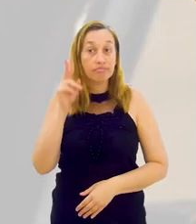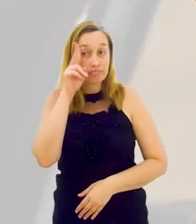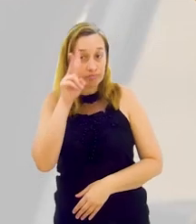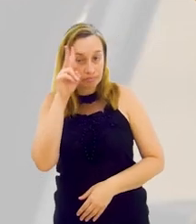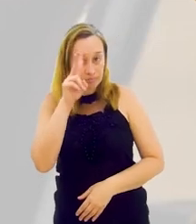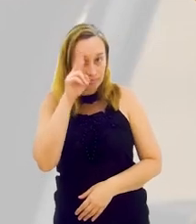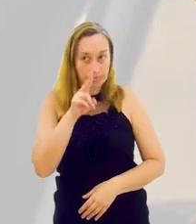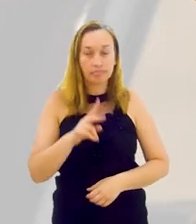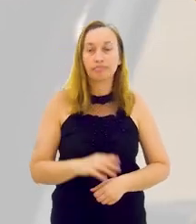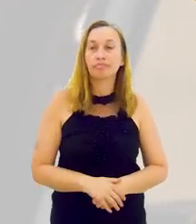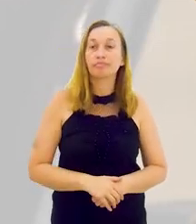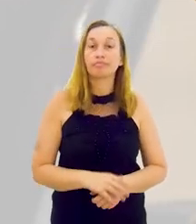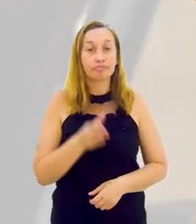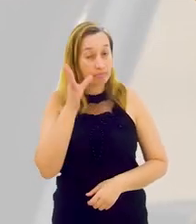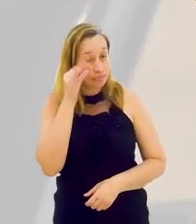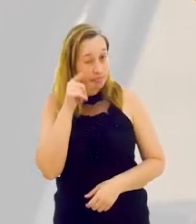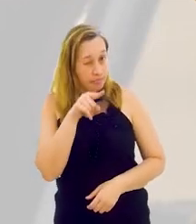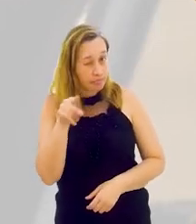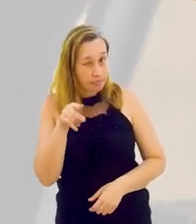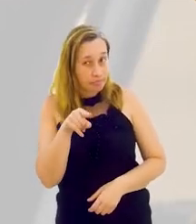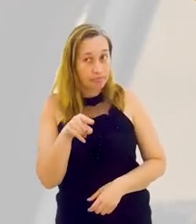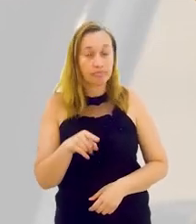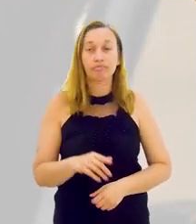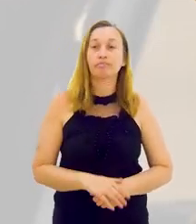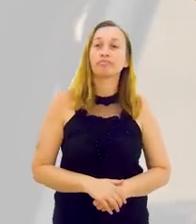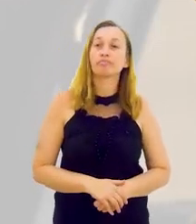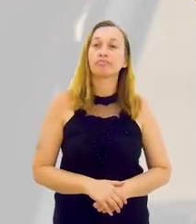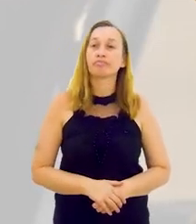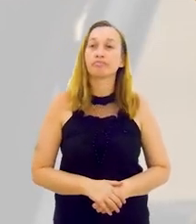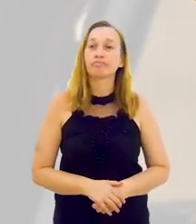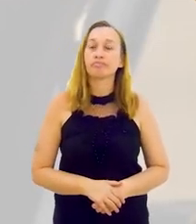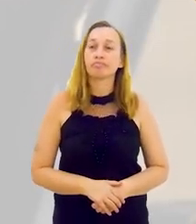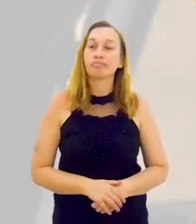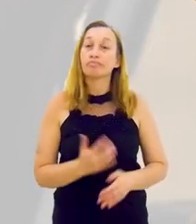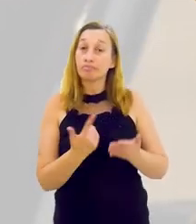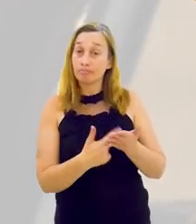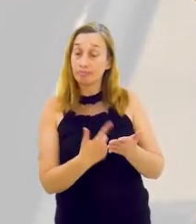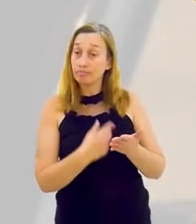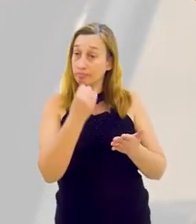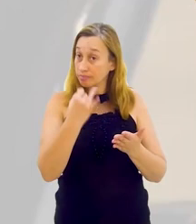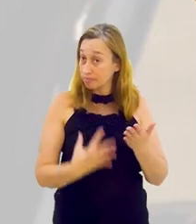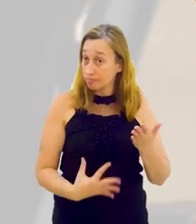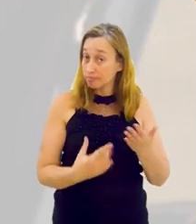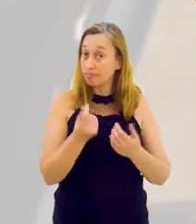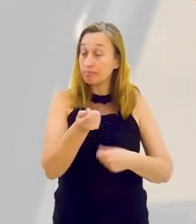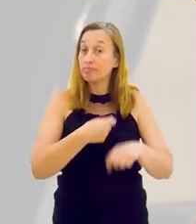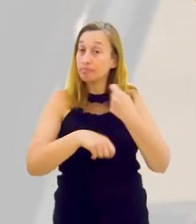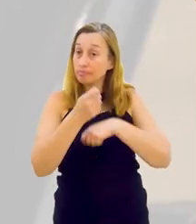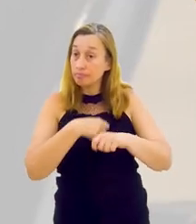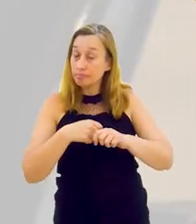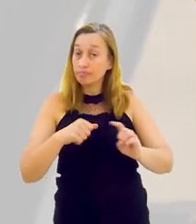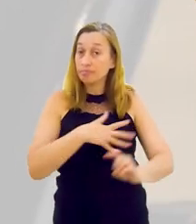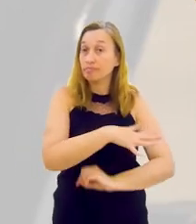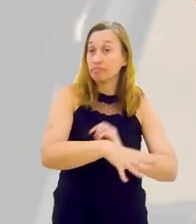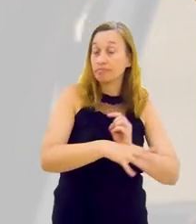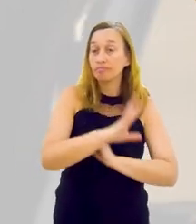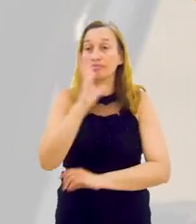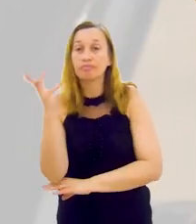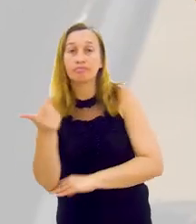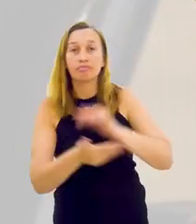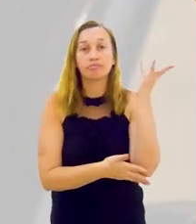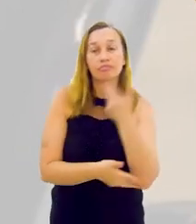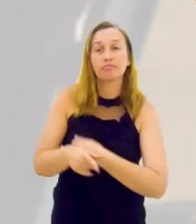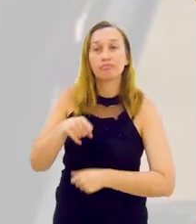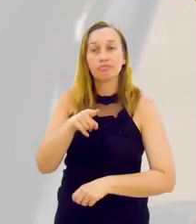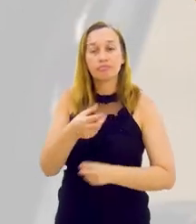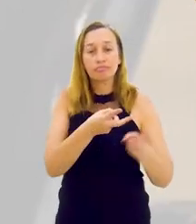socioeconômicos, são fundamentais. Lembrando, tem que ser dados... Olha que interessante, o livro fala sobre isso. É um dado econômico que você tem que ter, social e